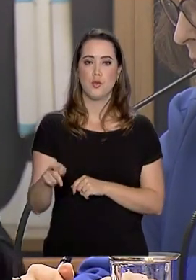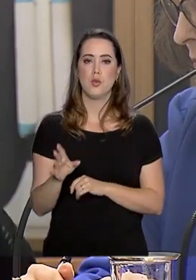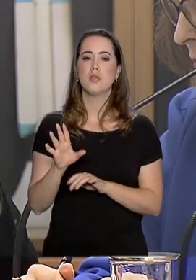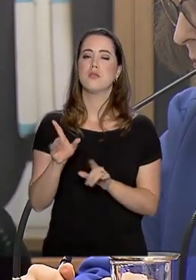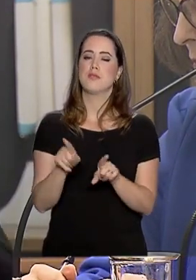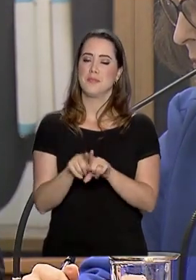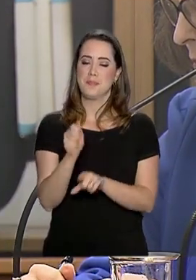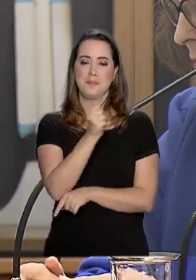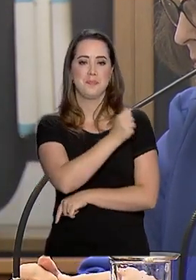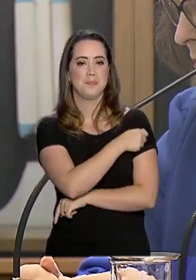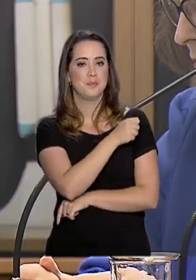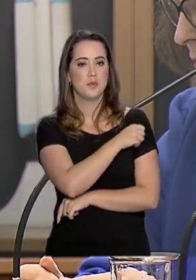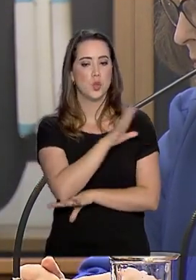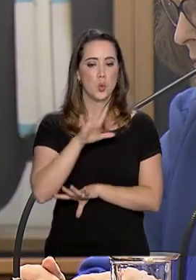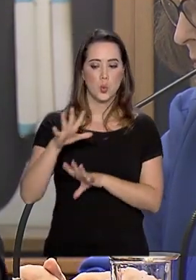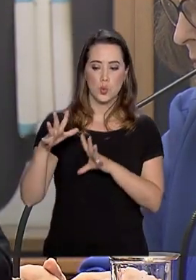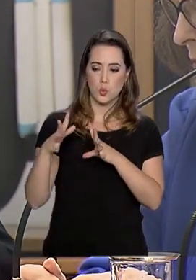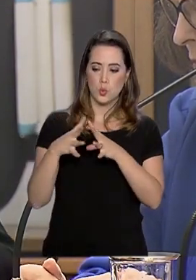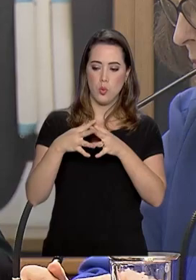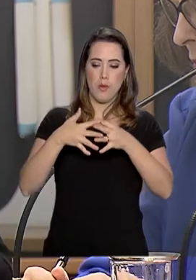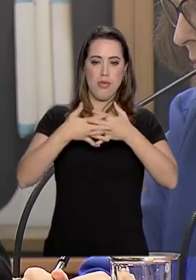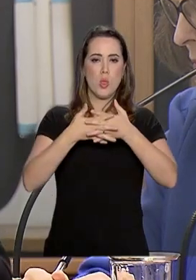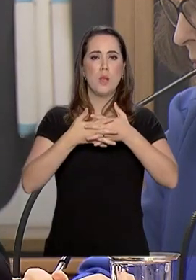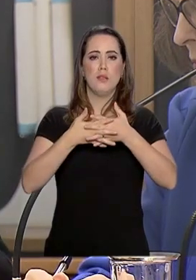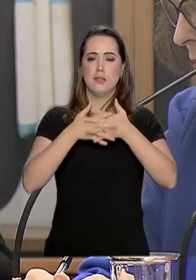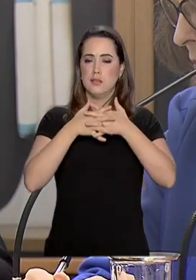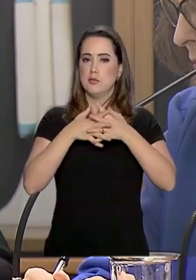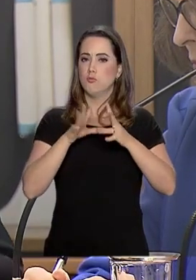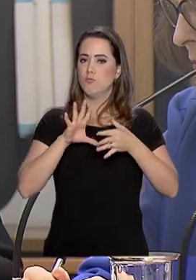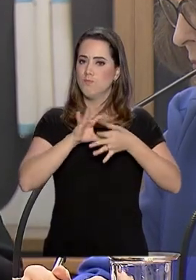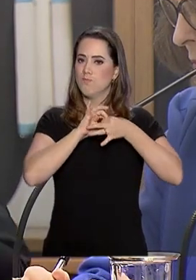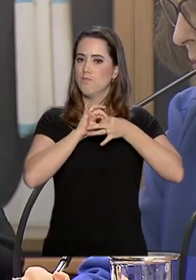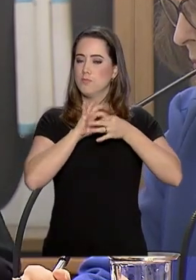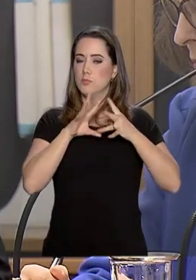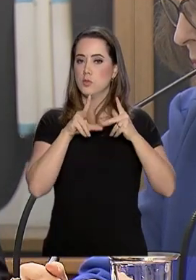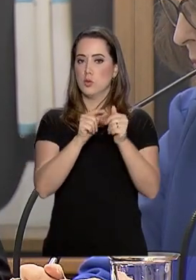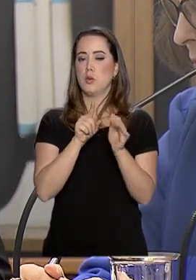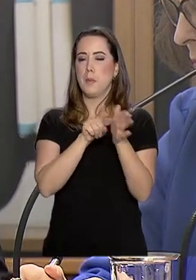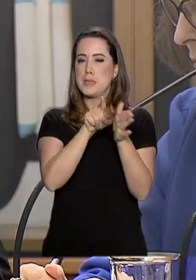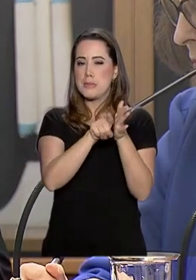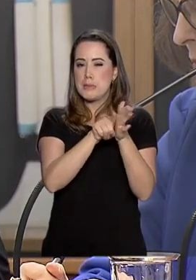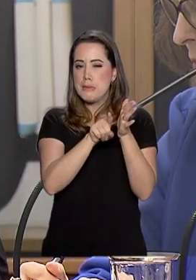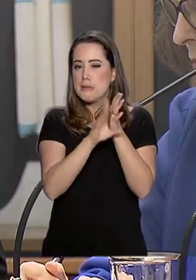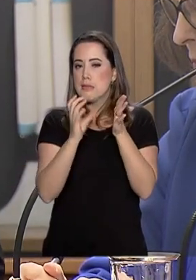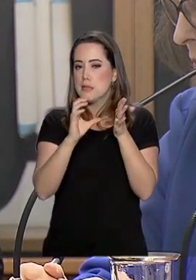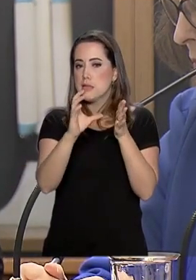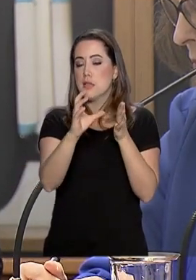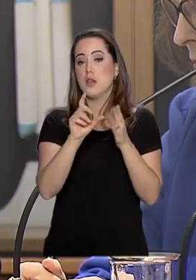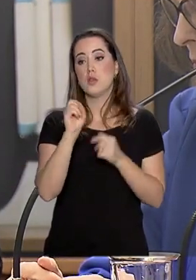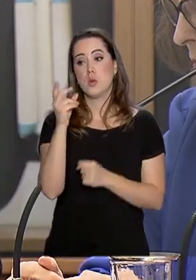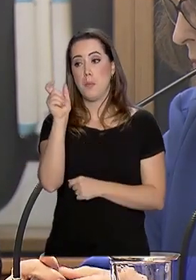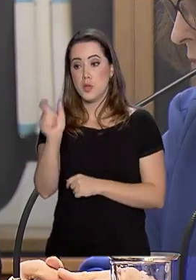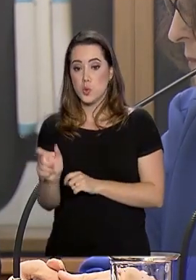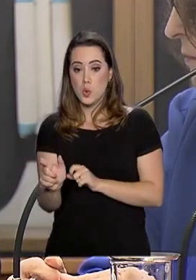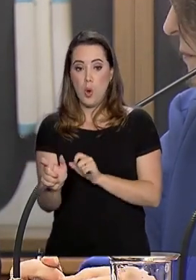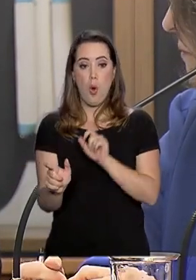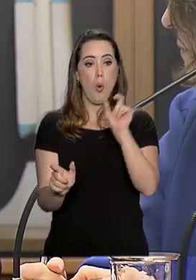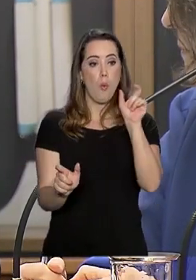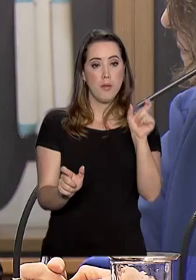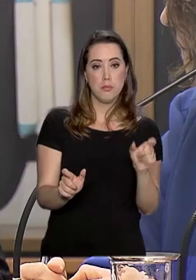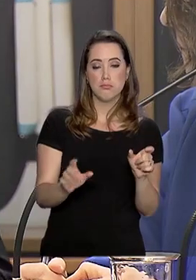e os alunos, integrando todo esse sistema, fazendo com que a pesquisa científica, o pesquisador, o